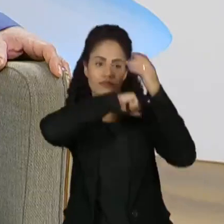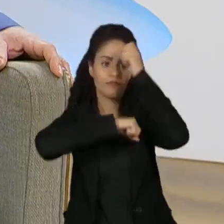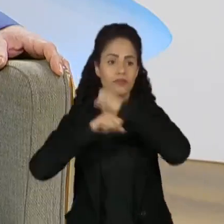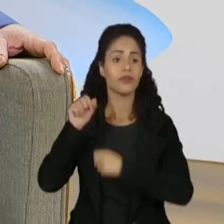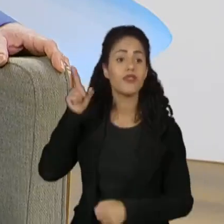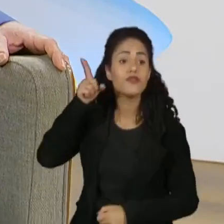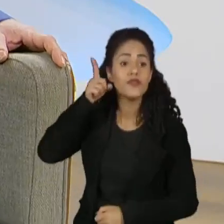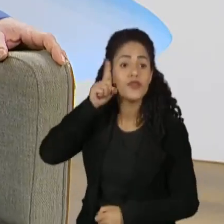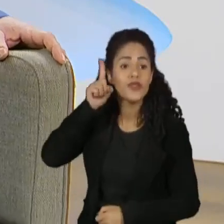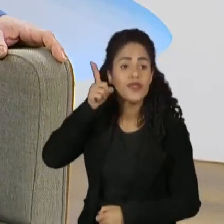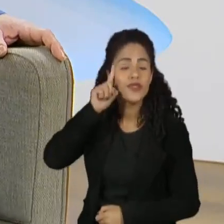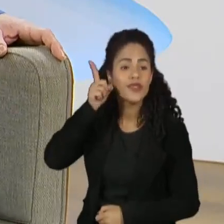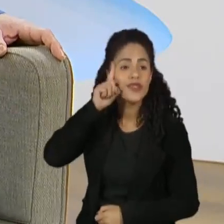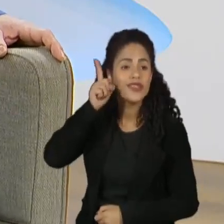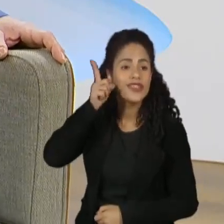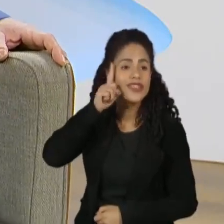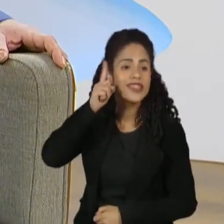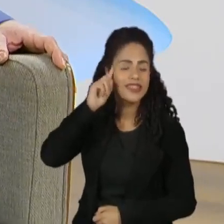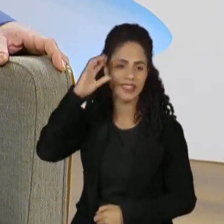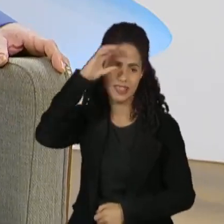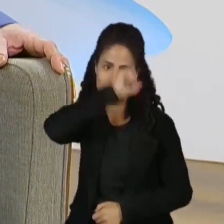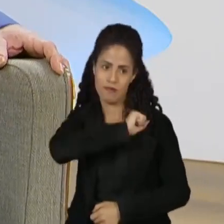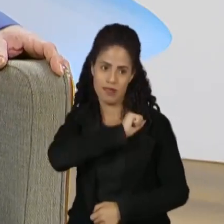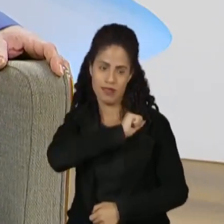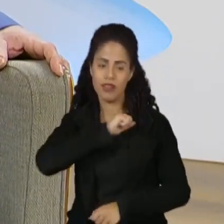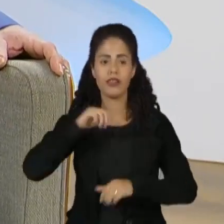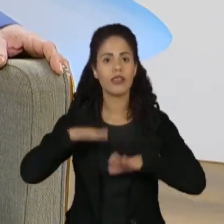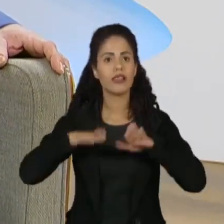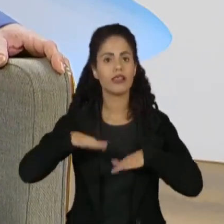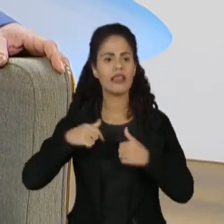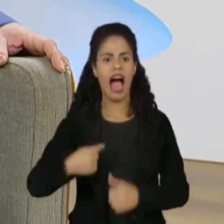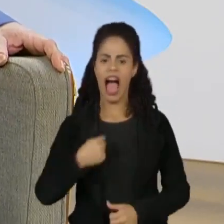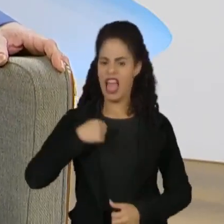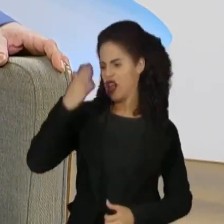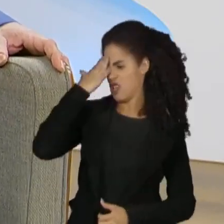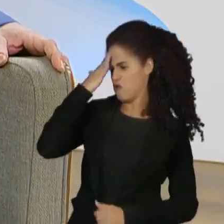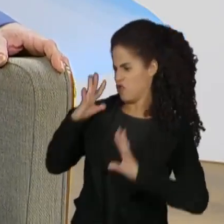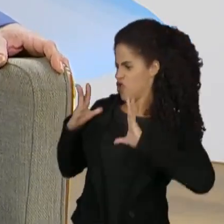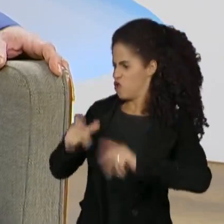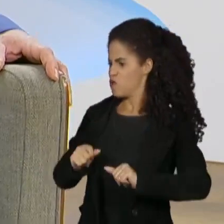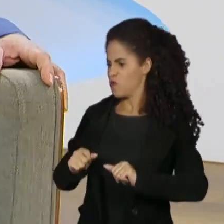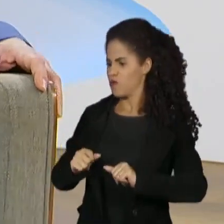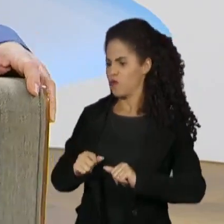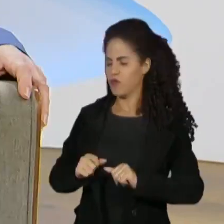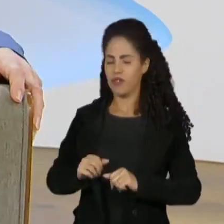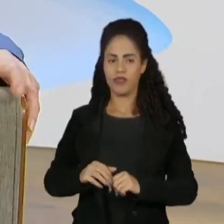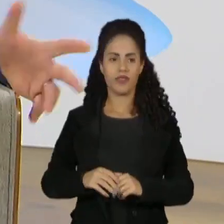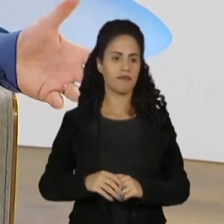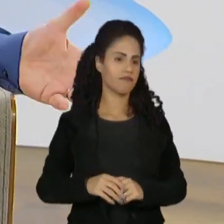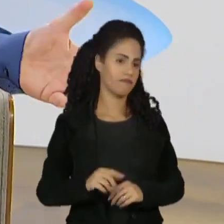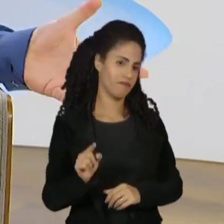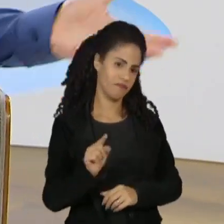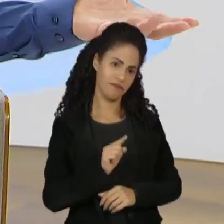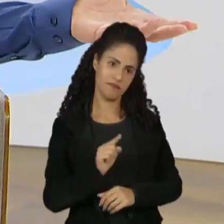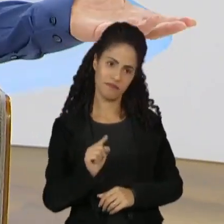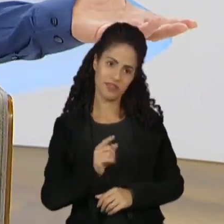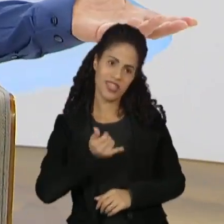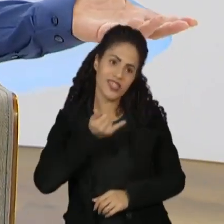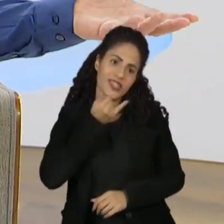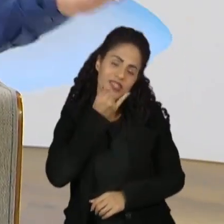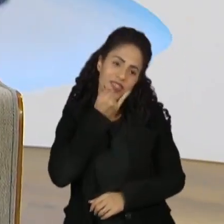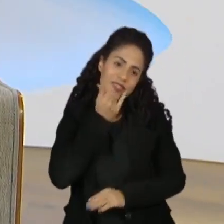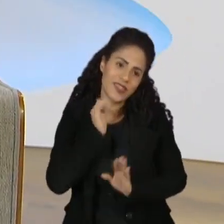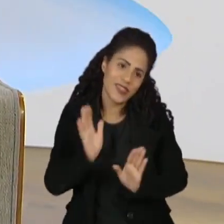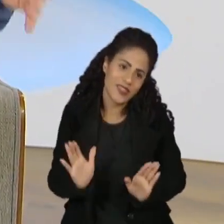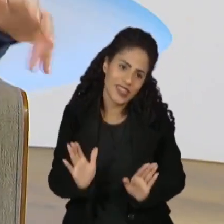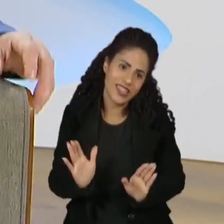Então, no momento em que você disser, eu sei tudo, morreu. Você não está mais